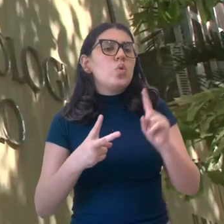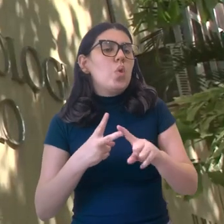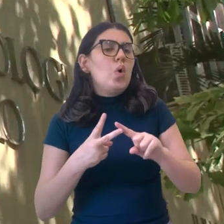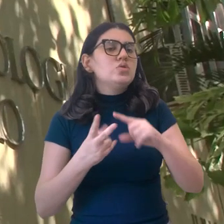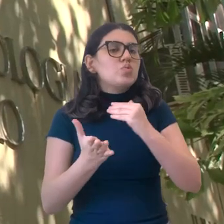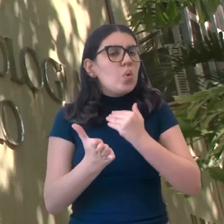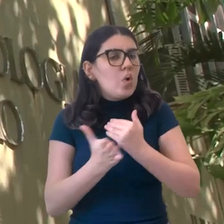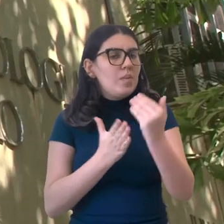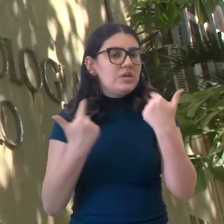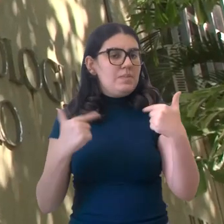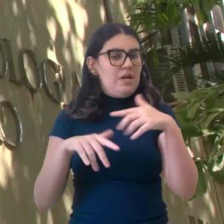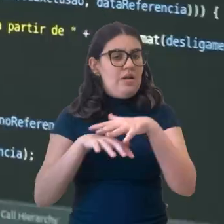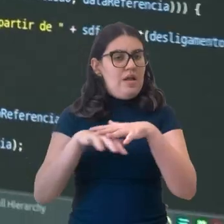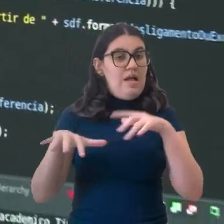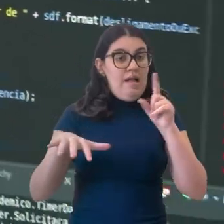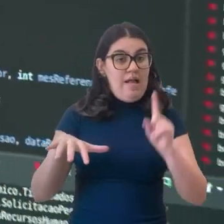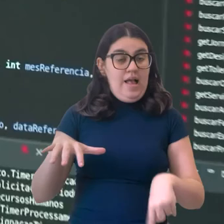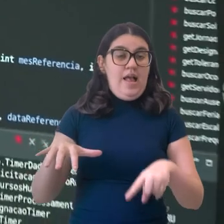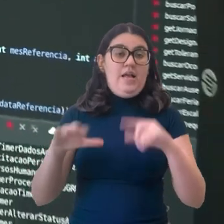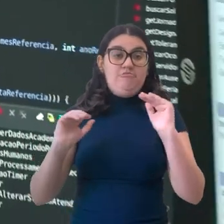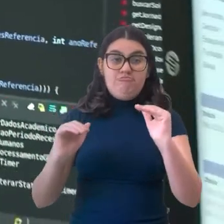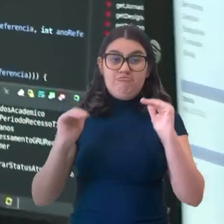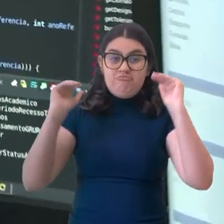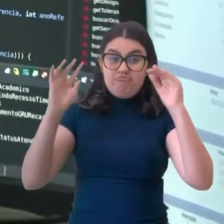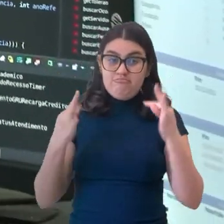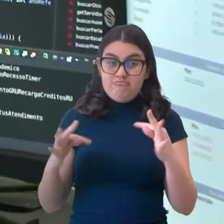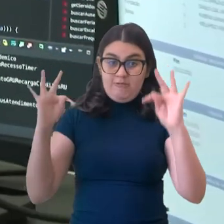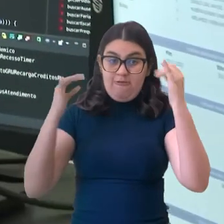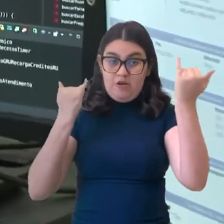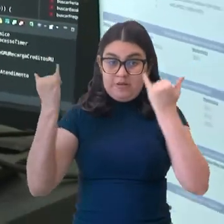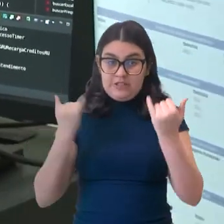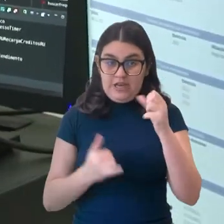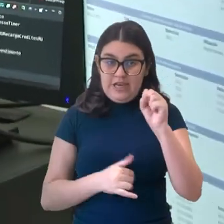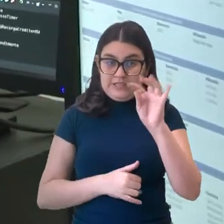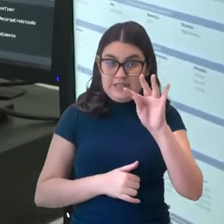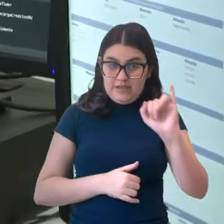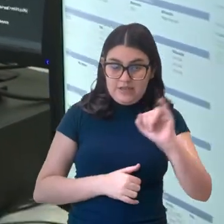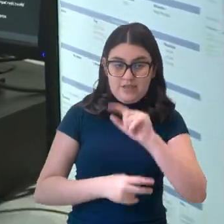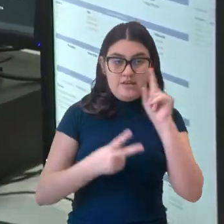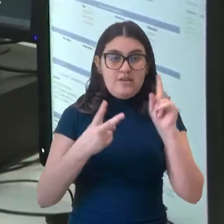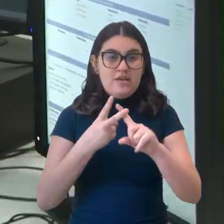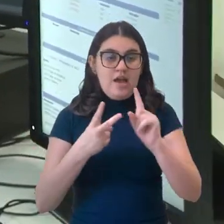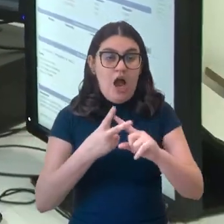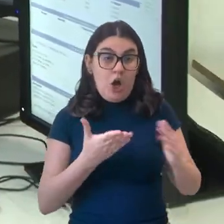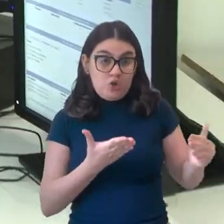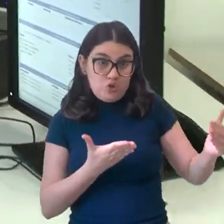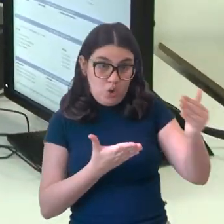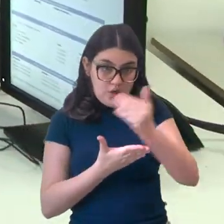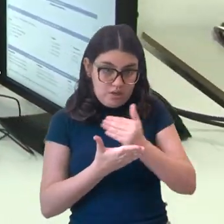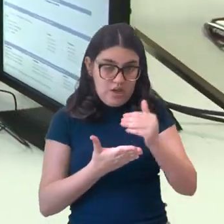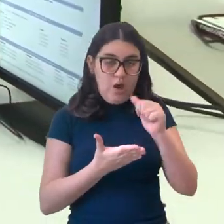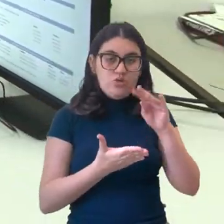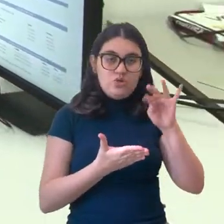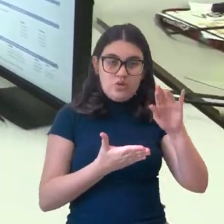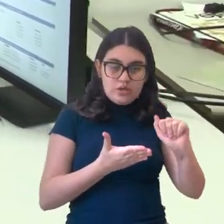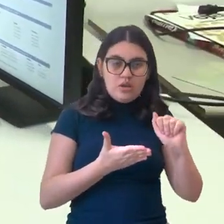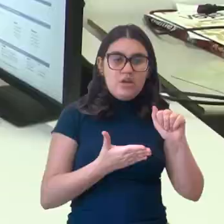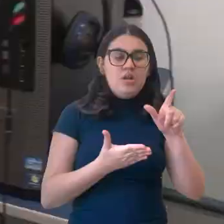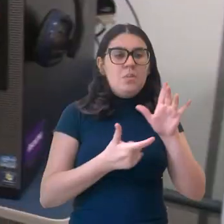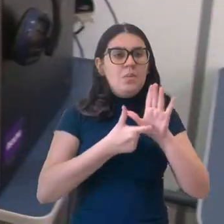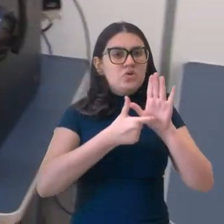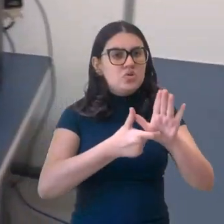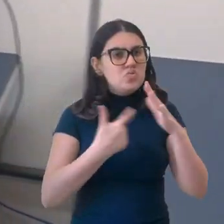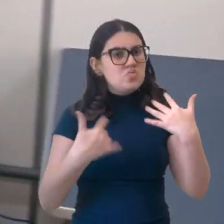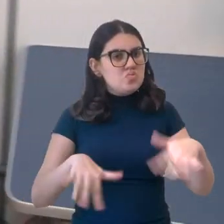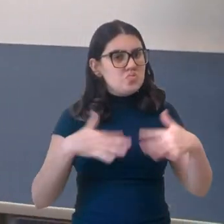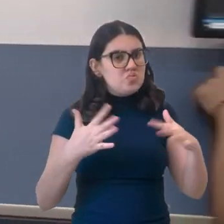Os dois primeiros setores que aderiram ao teletrabalho na UFC foram a Superintendência de Tecnologia da Informação, a STI e a Auditoria. A